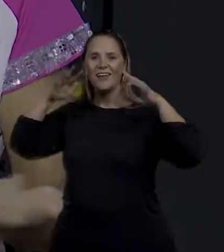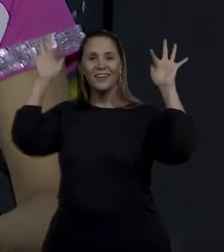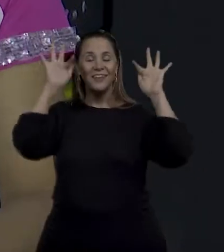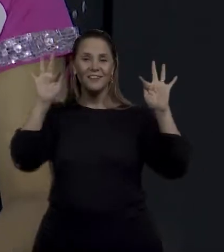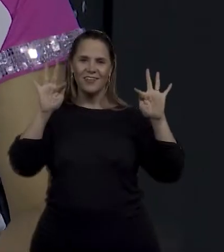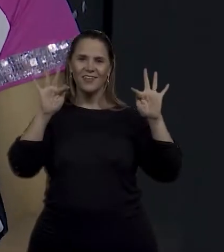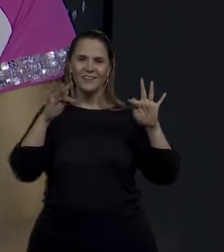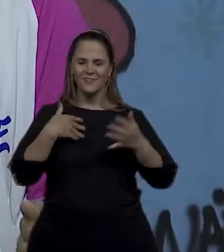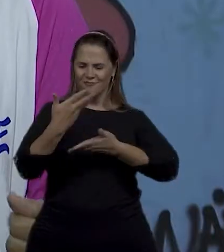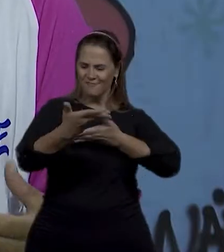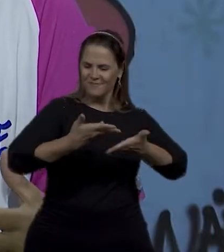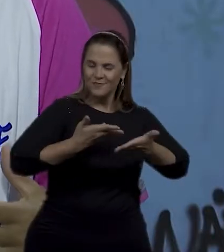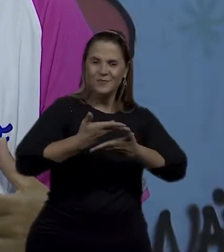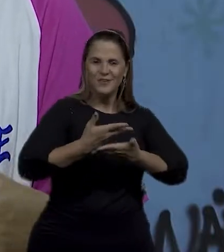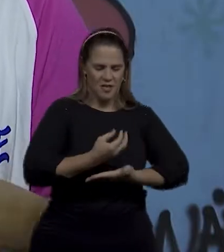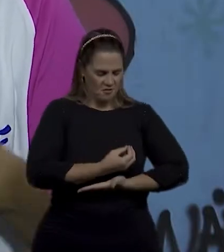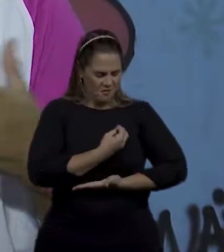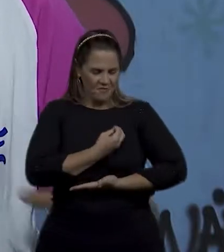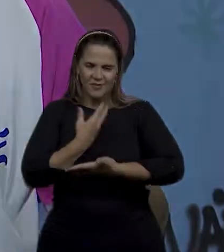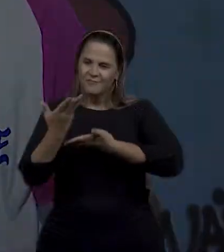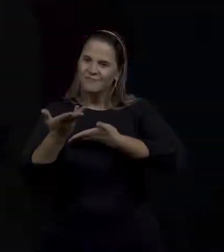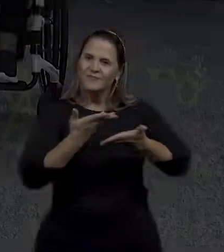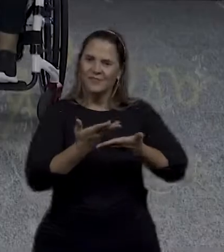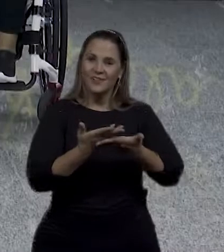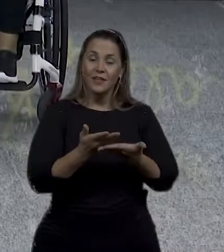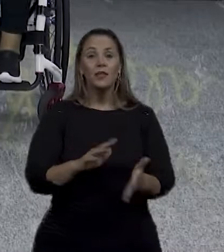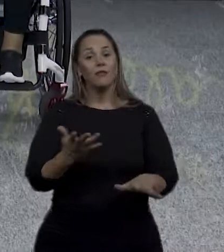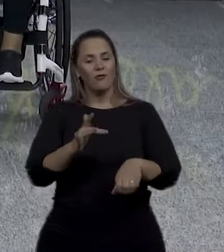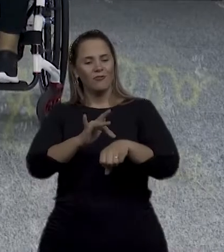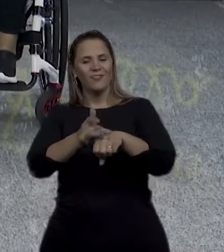transformação de vida. Dançar aquece a alma.